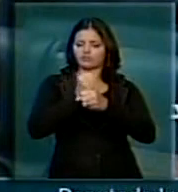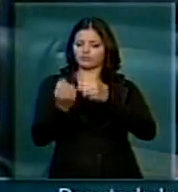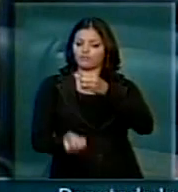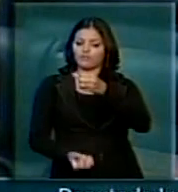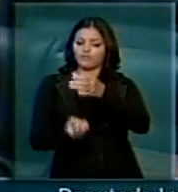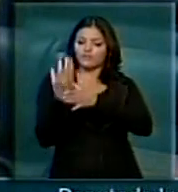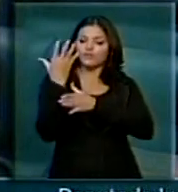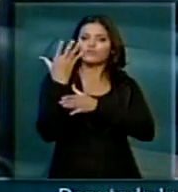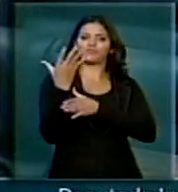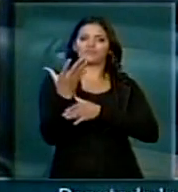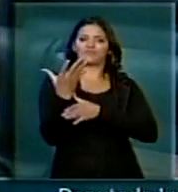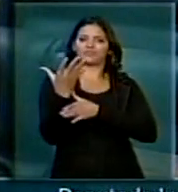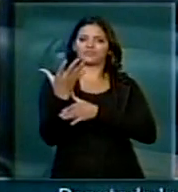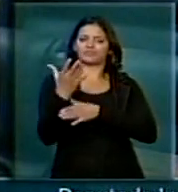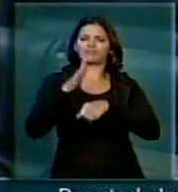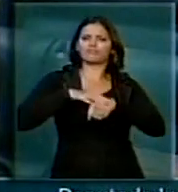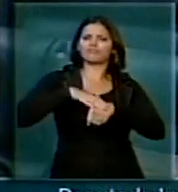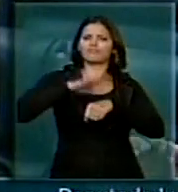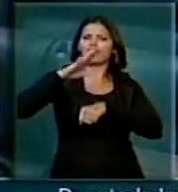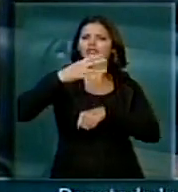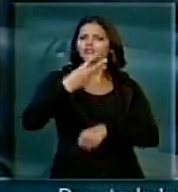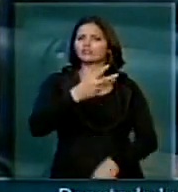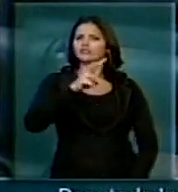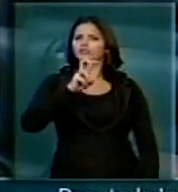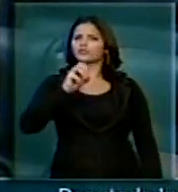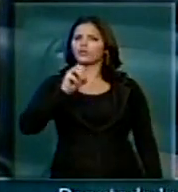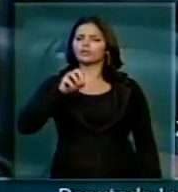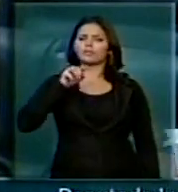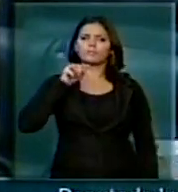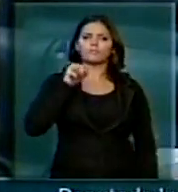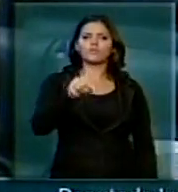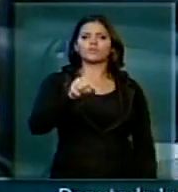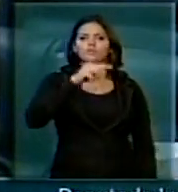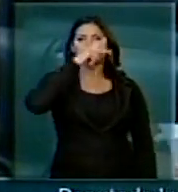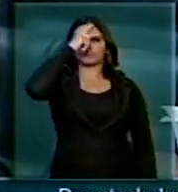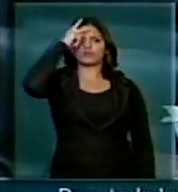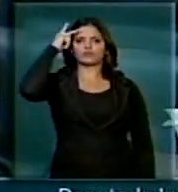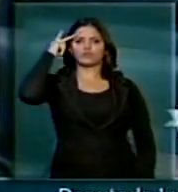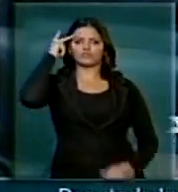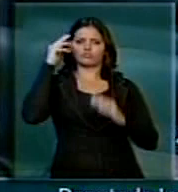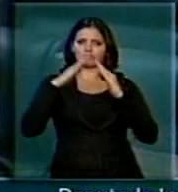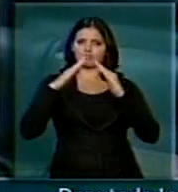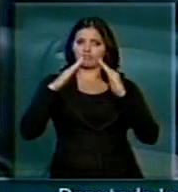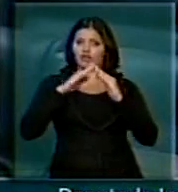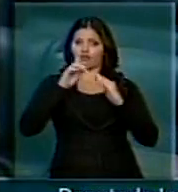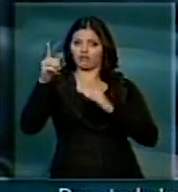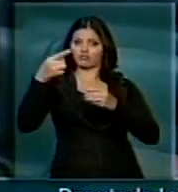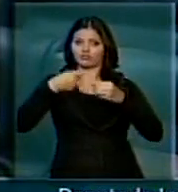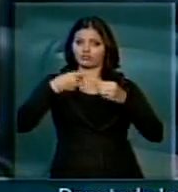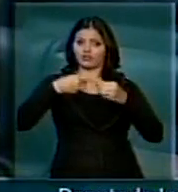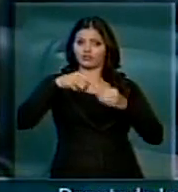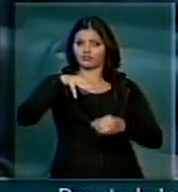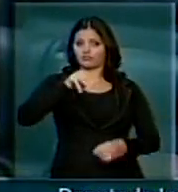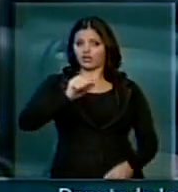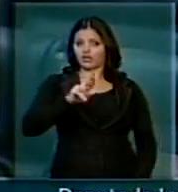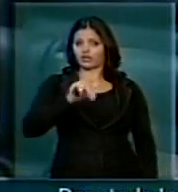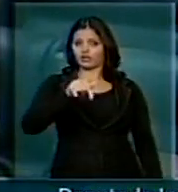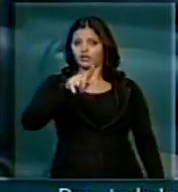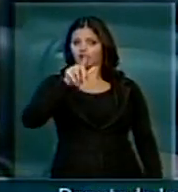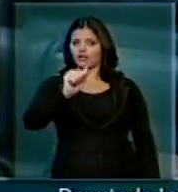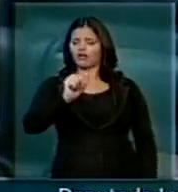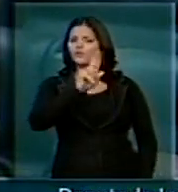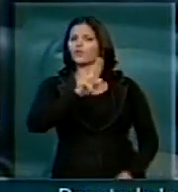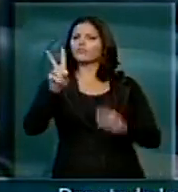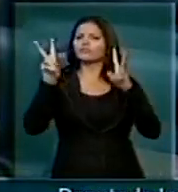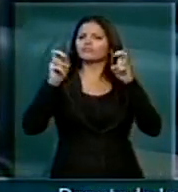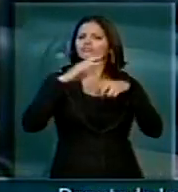fundação. Com mais de 350 mil habitantes, Maringá é chamada carinhosamente